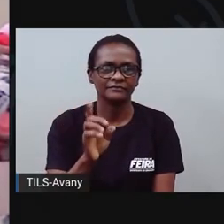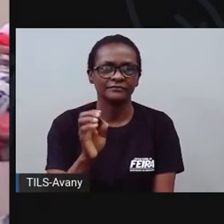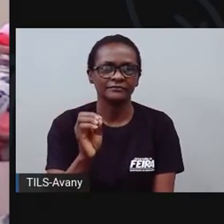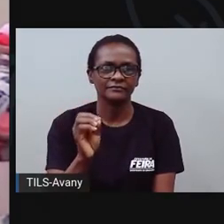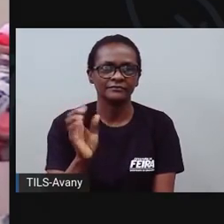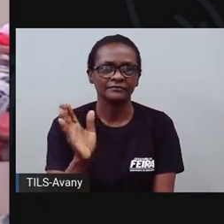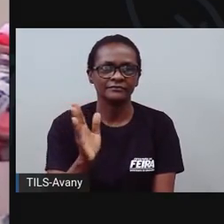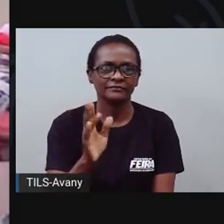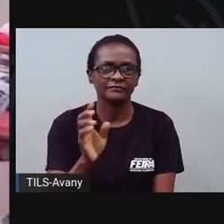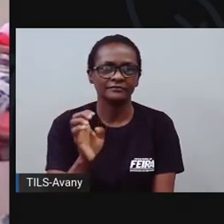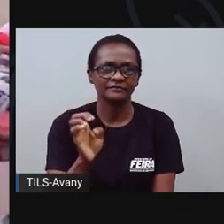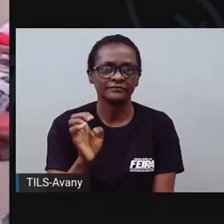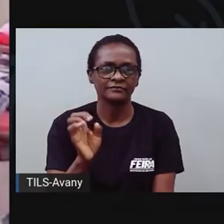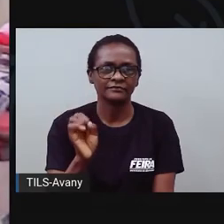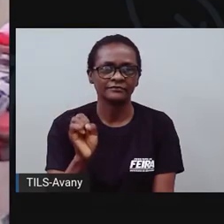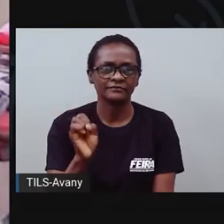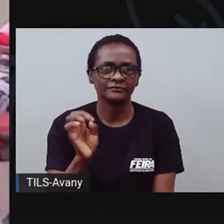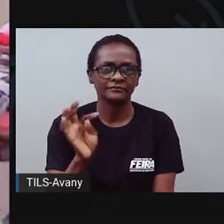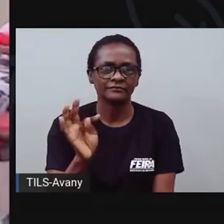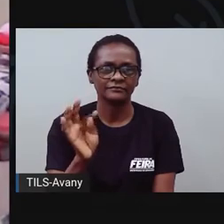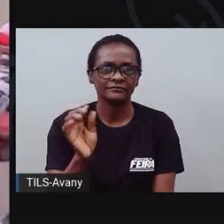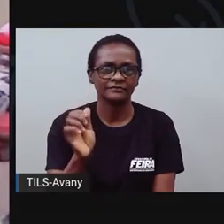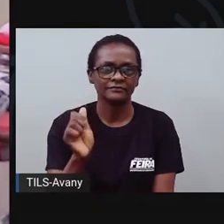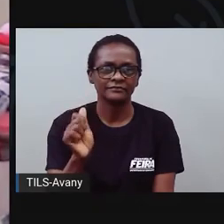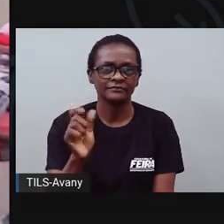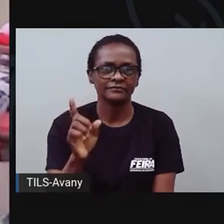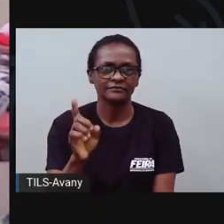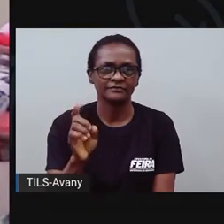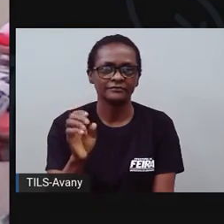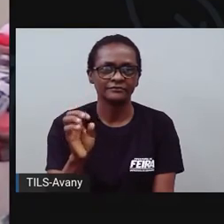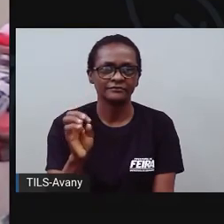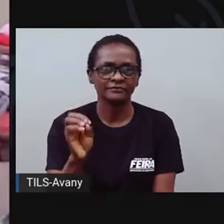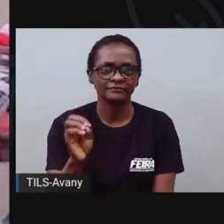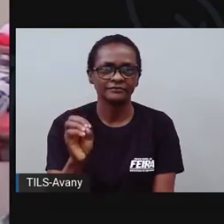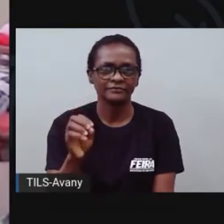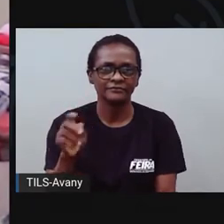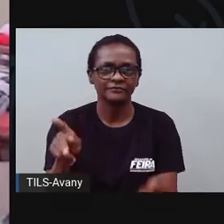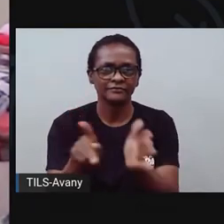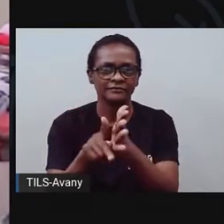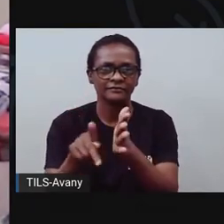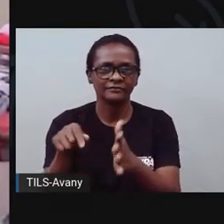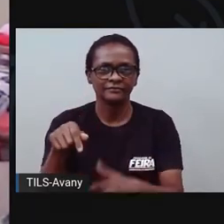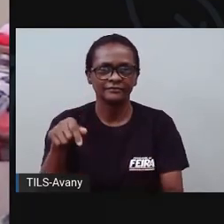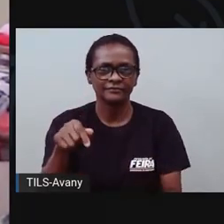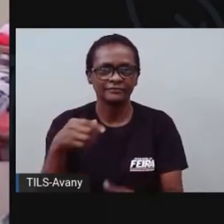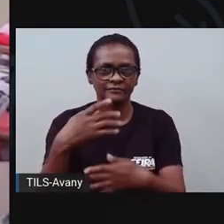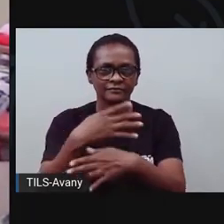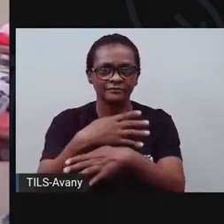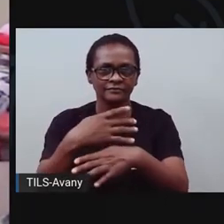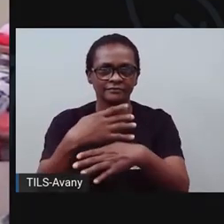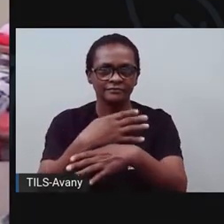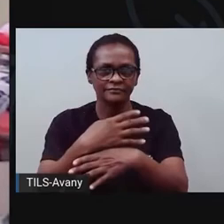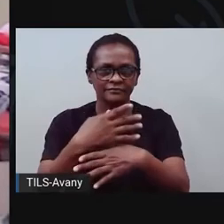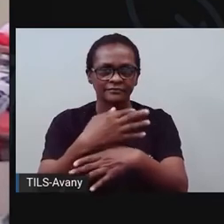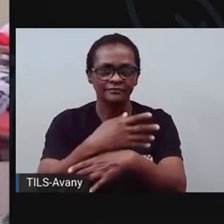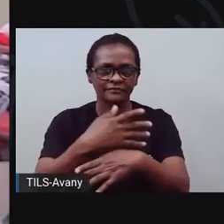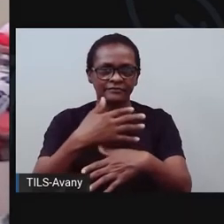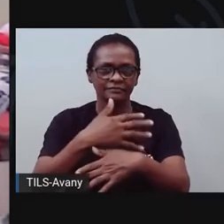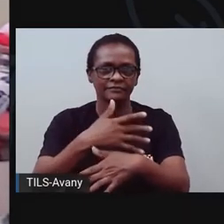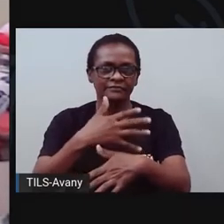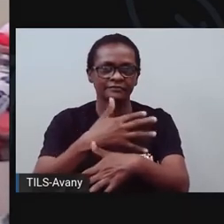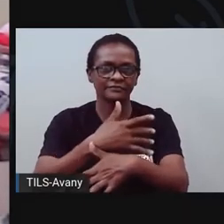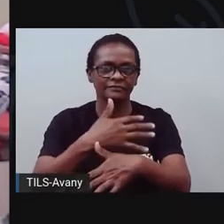cidade, tá? Olha aqui, ele é aberto, ele vem assim, é um jornal impresso, né? Bom, e aqui na capa do